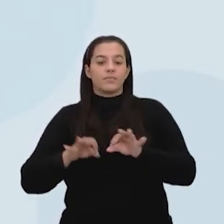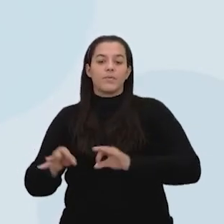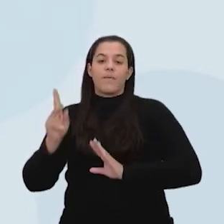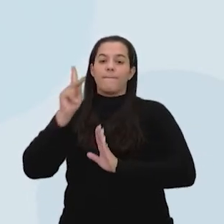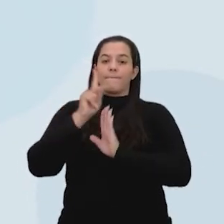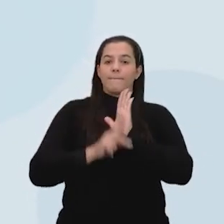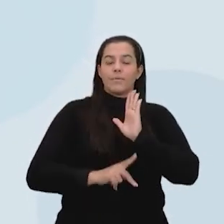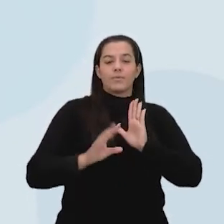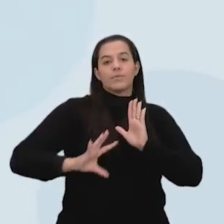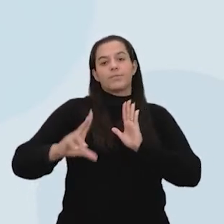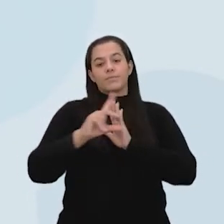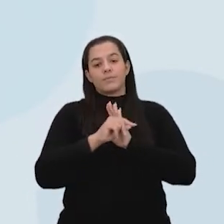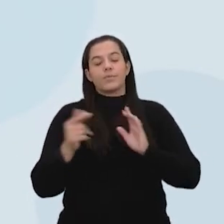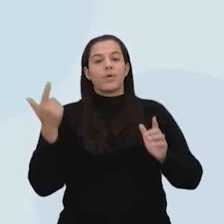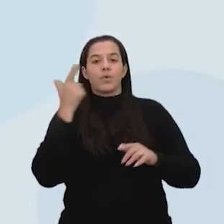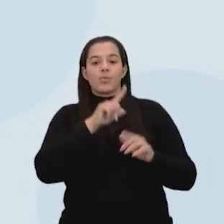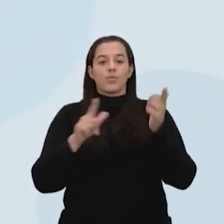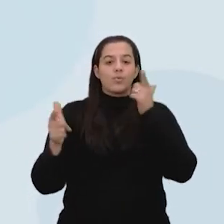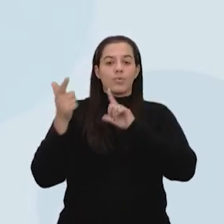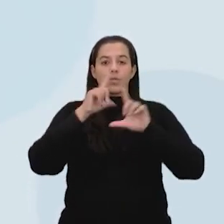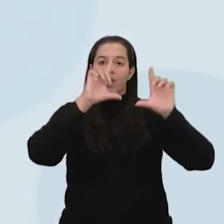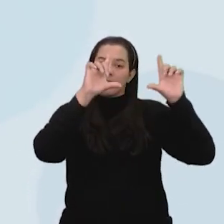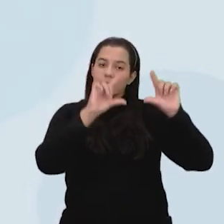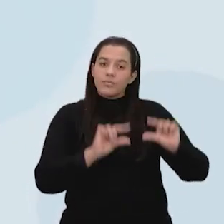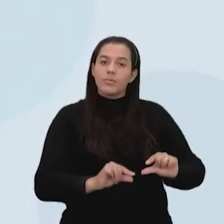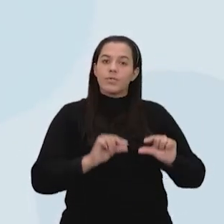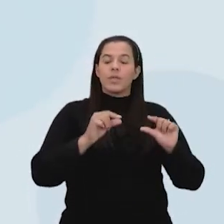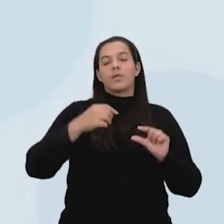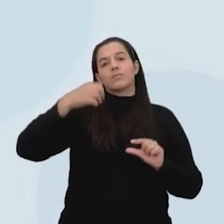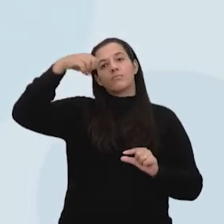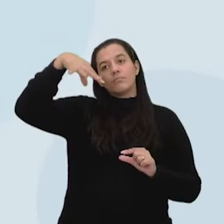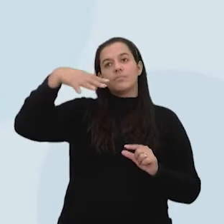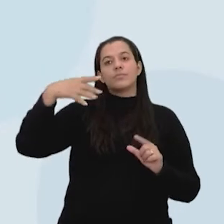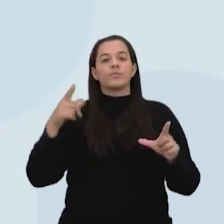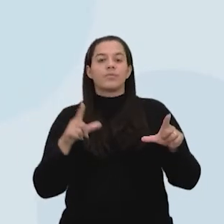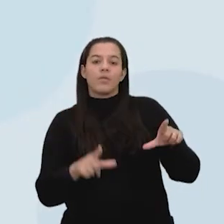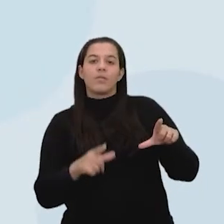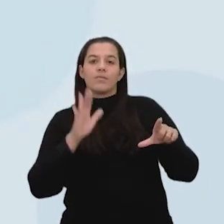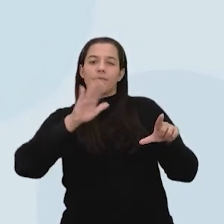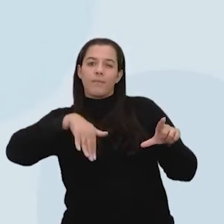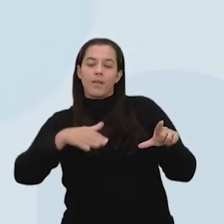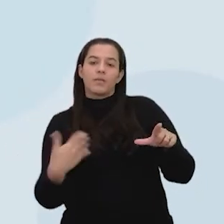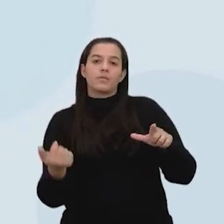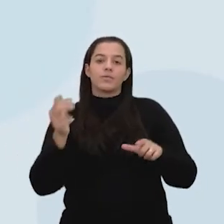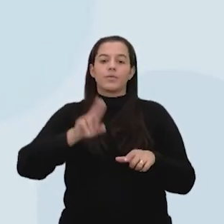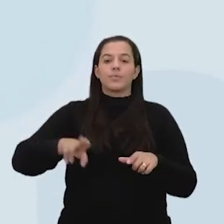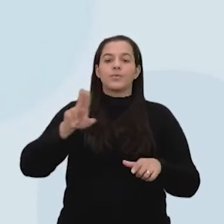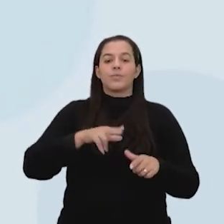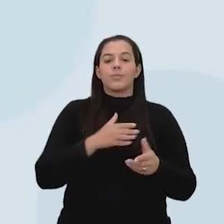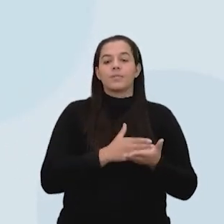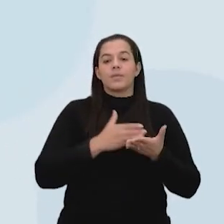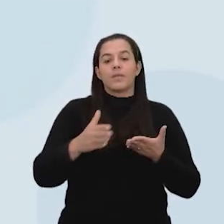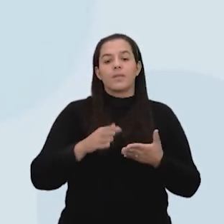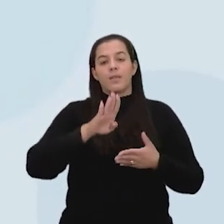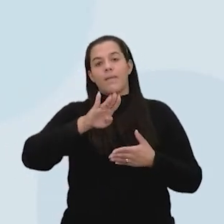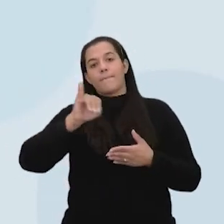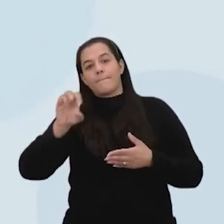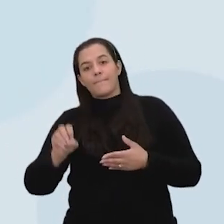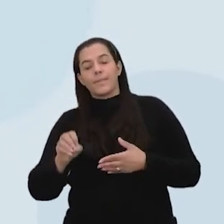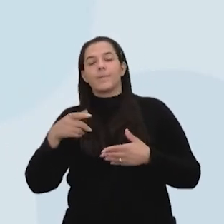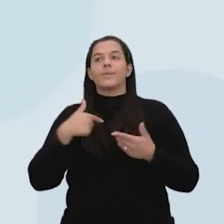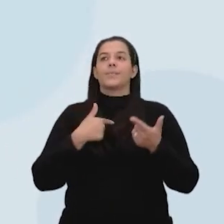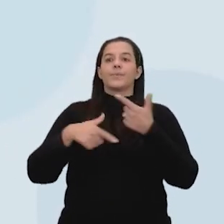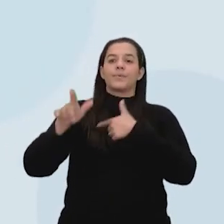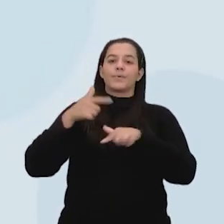projeto para ver se a gente consegue reduzir a nossa conta de luz. Será que ficaria mais barato se a gente começasse a usar a biomassa em vez